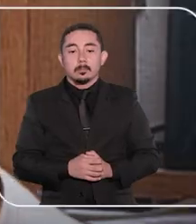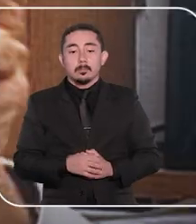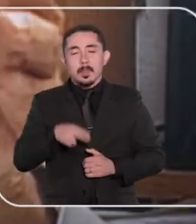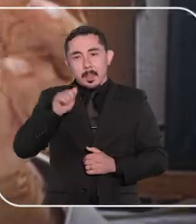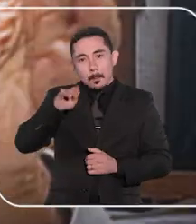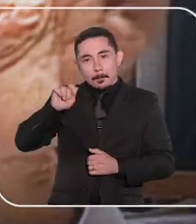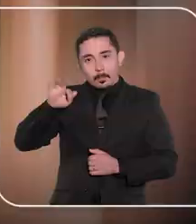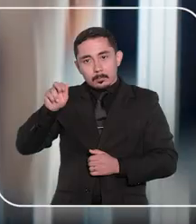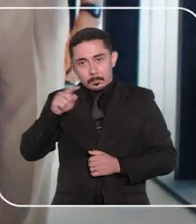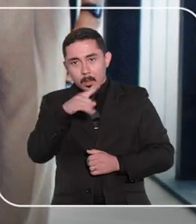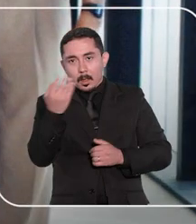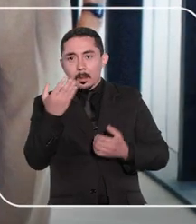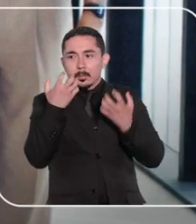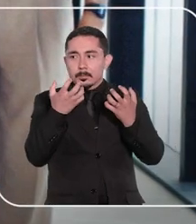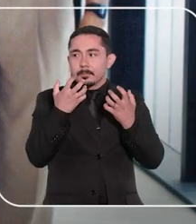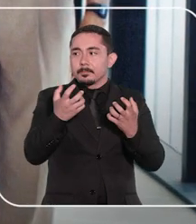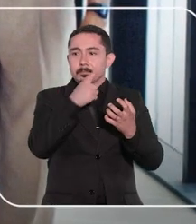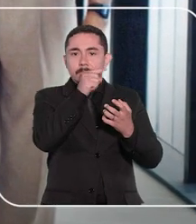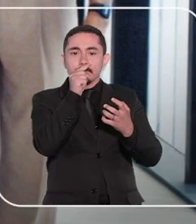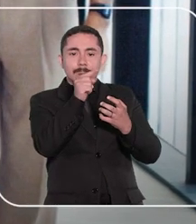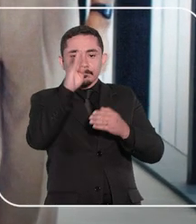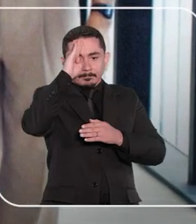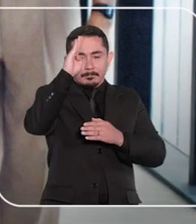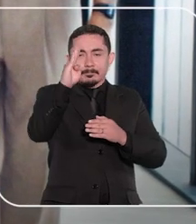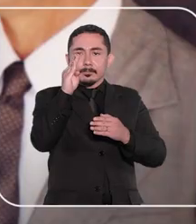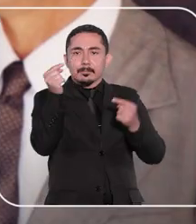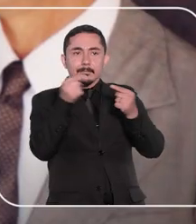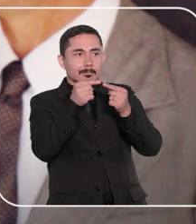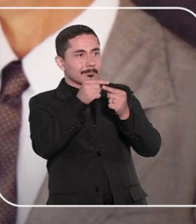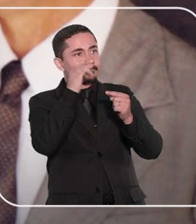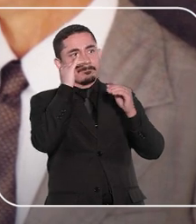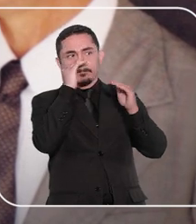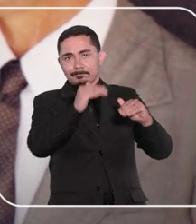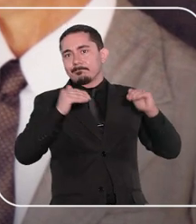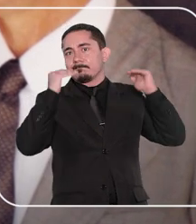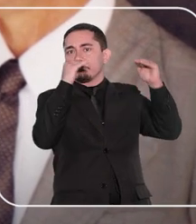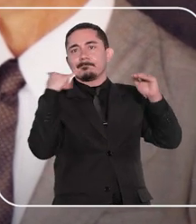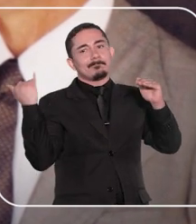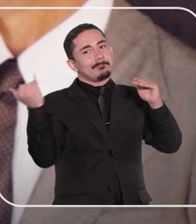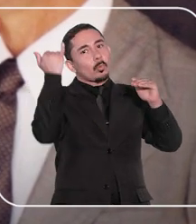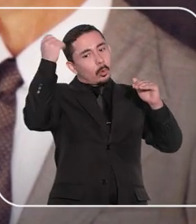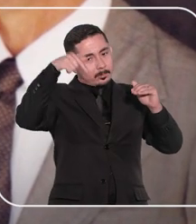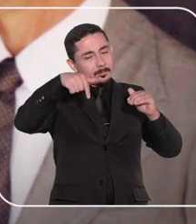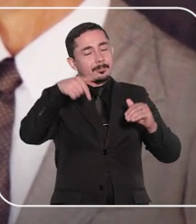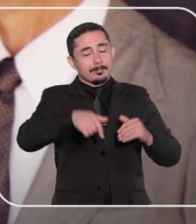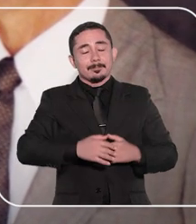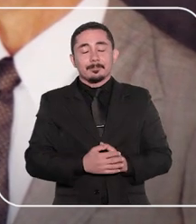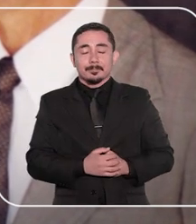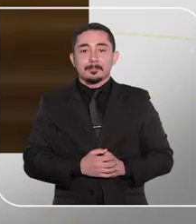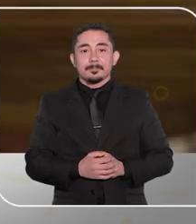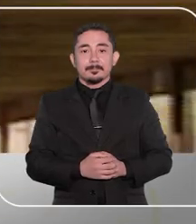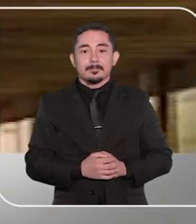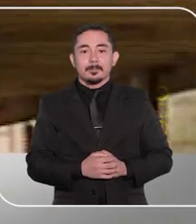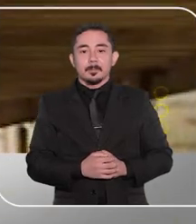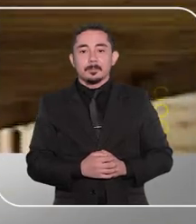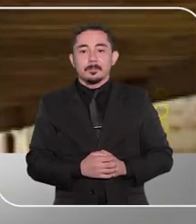O Niemeyer ele queria que a sede fosse concebida à altura da importância da casa.